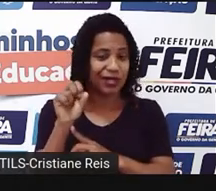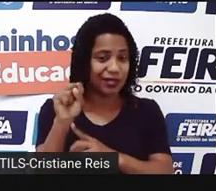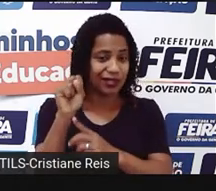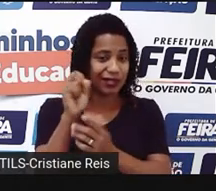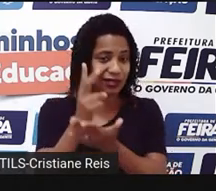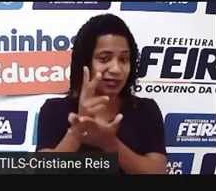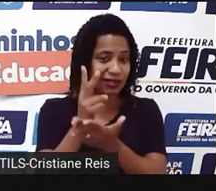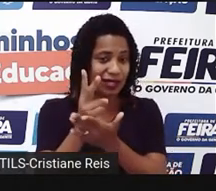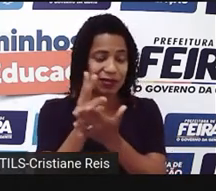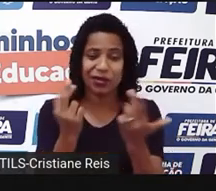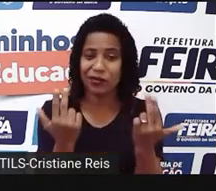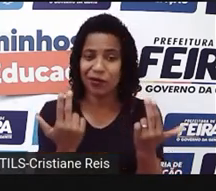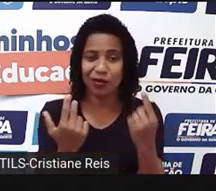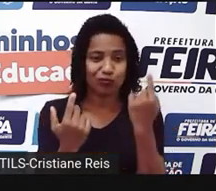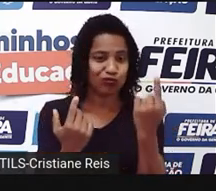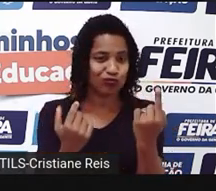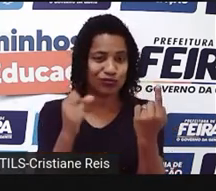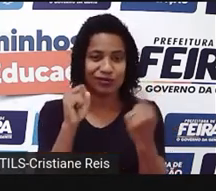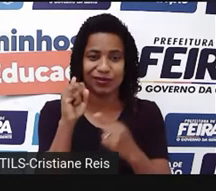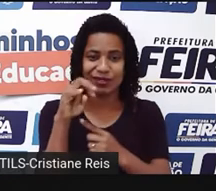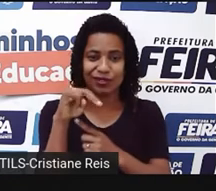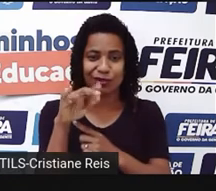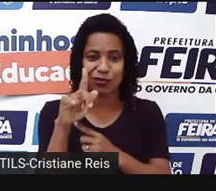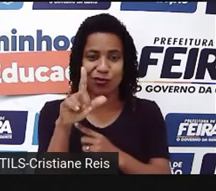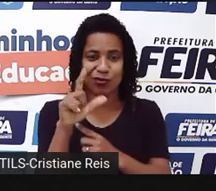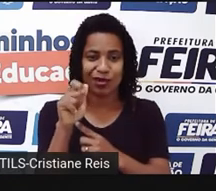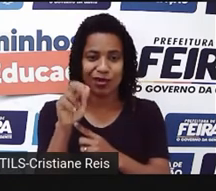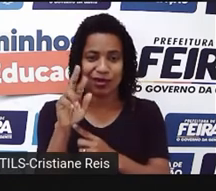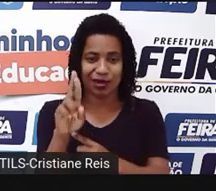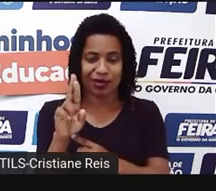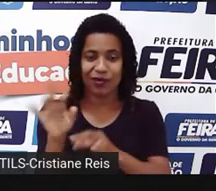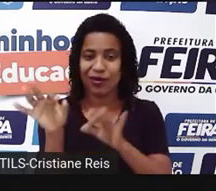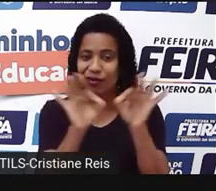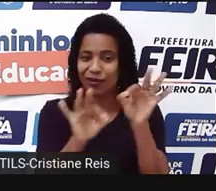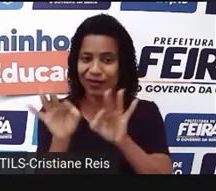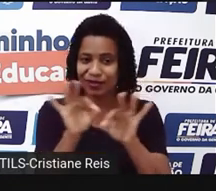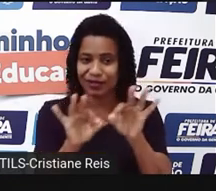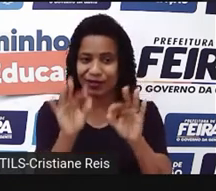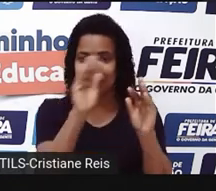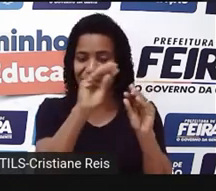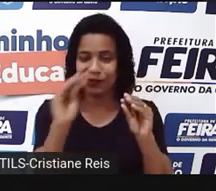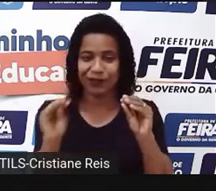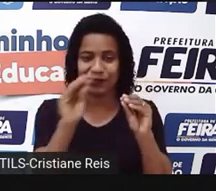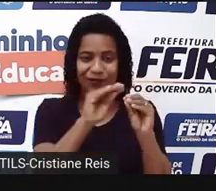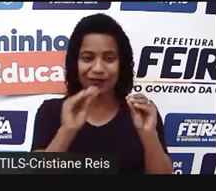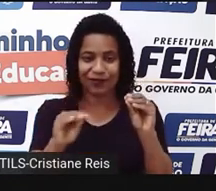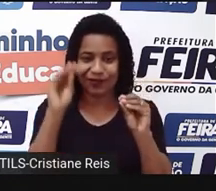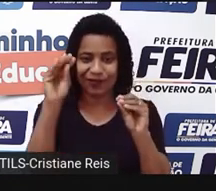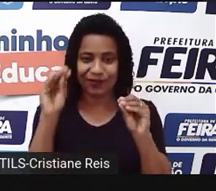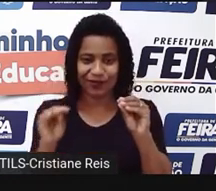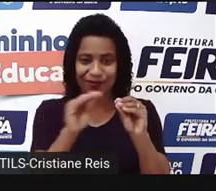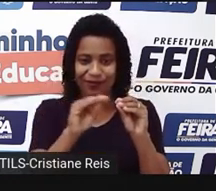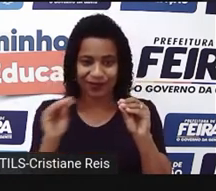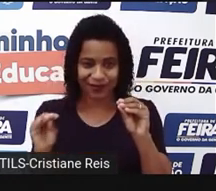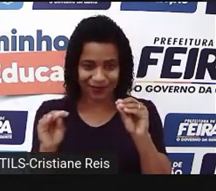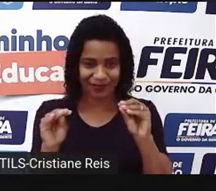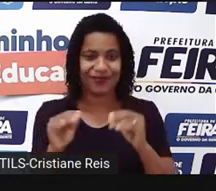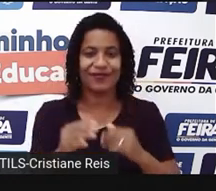Ok? Let's go. Então, vamos organizar aqui a nossa tabela. Fly.